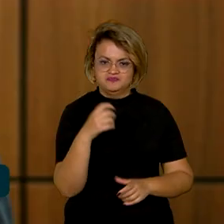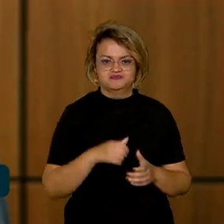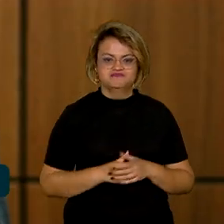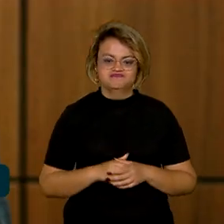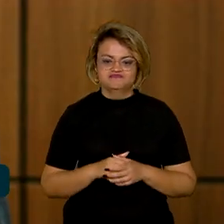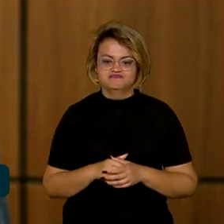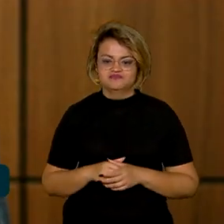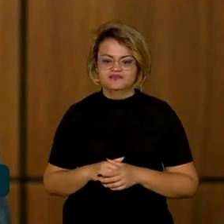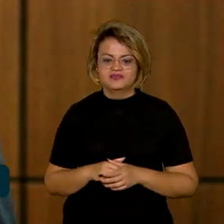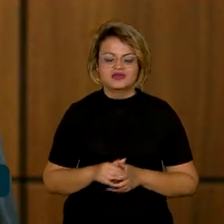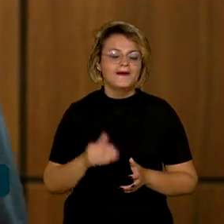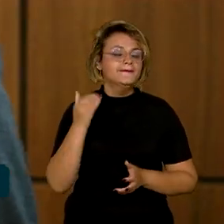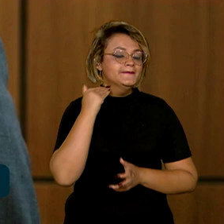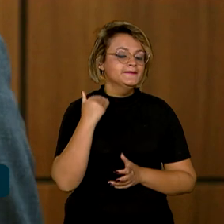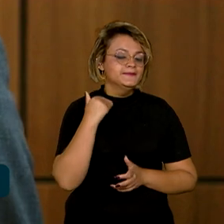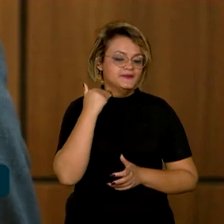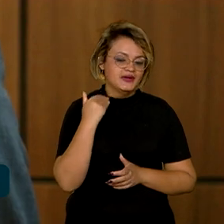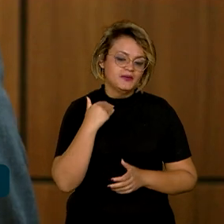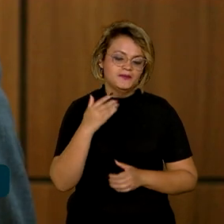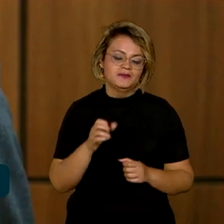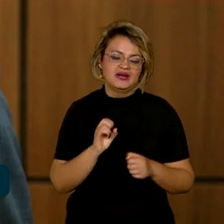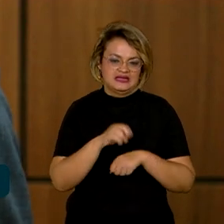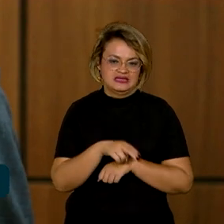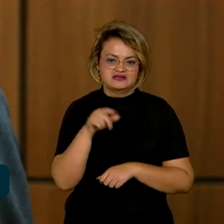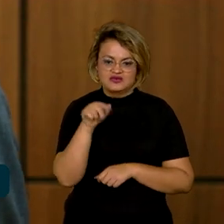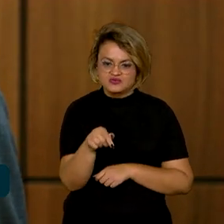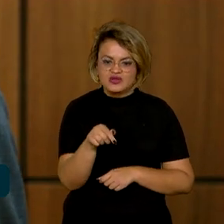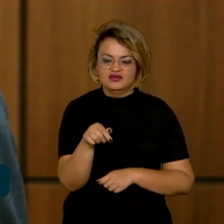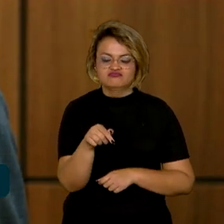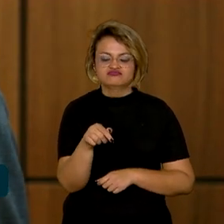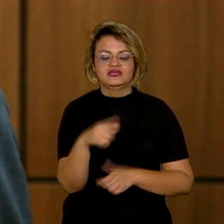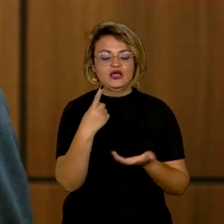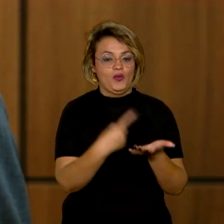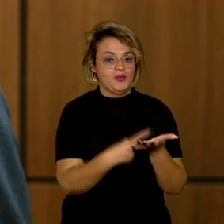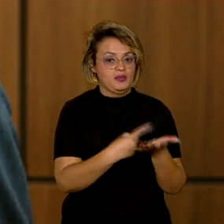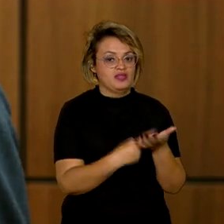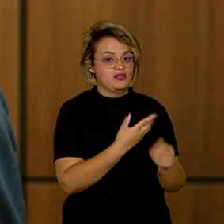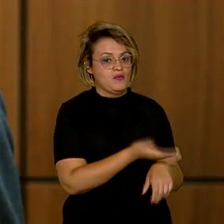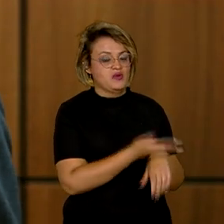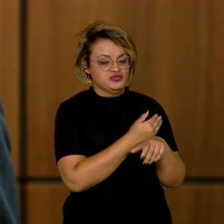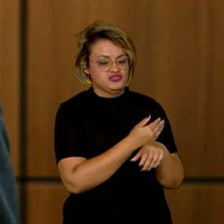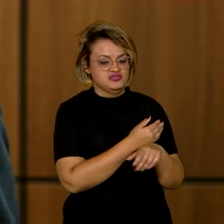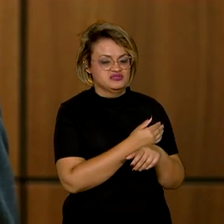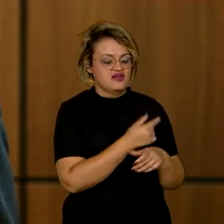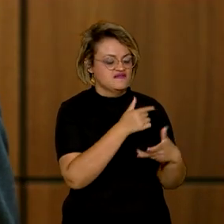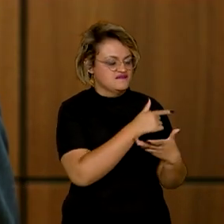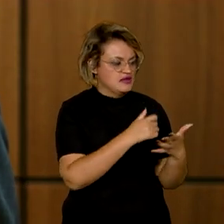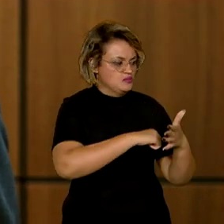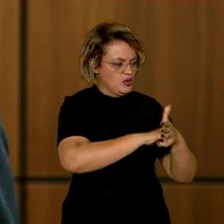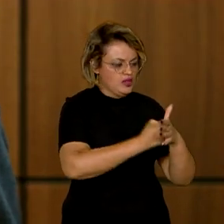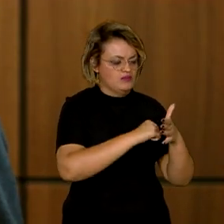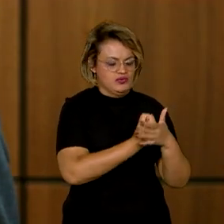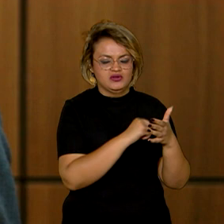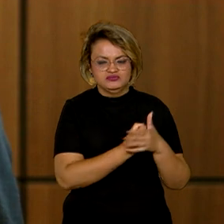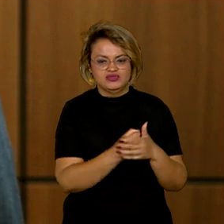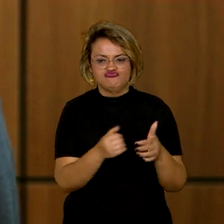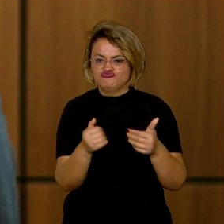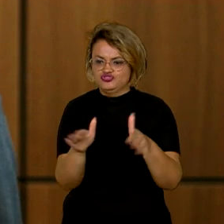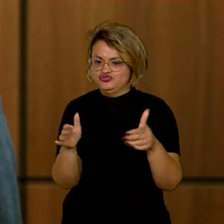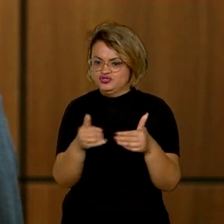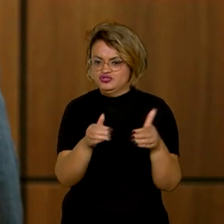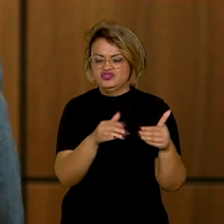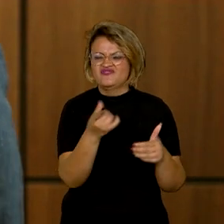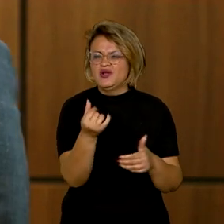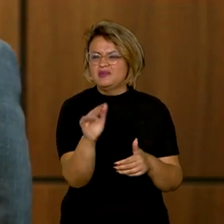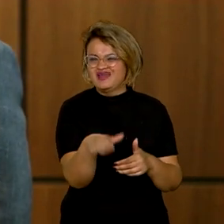governo. Os bancos, para entrarem no programa, tiveram que se comprometer a tirar as negativações das dívidas de